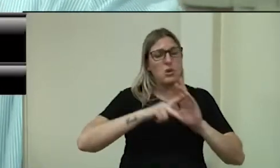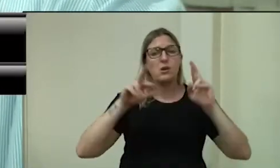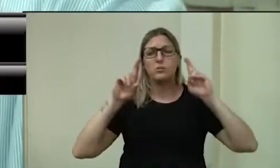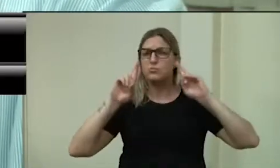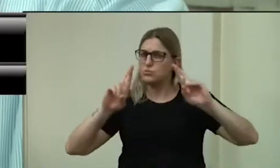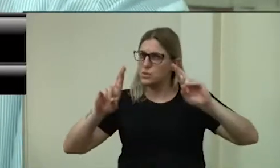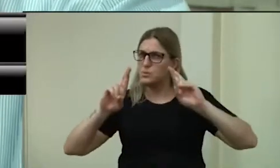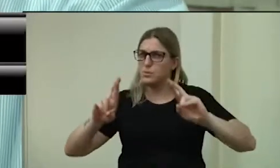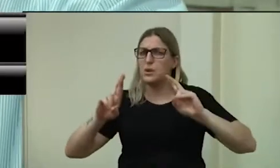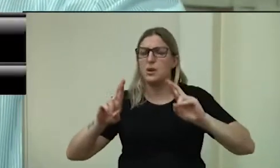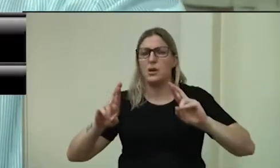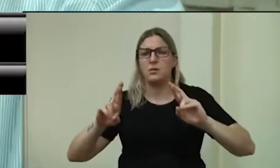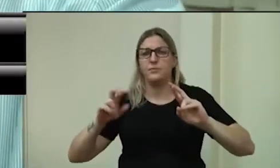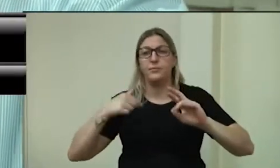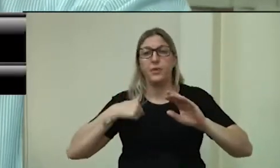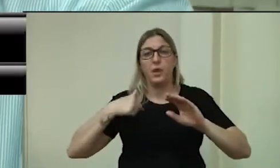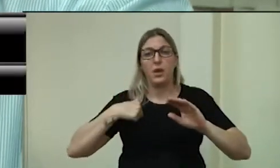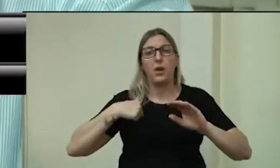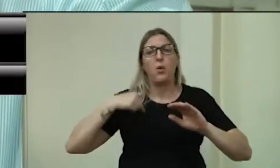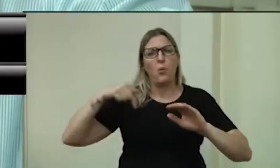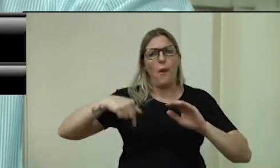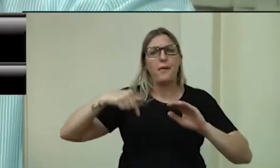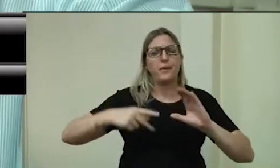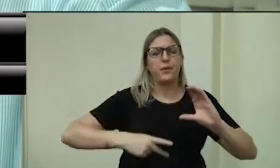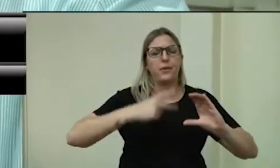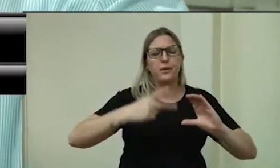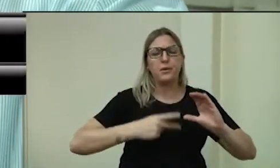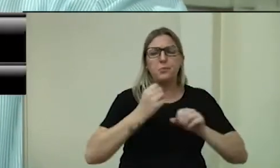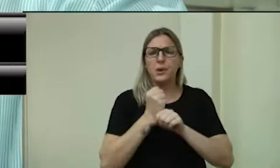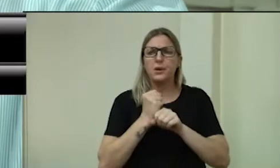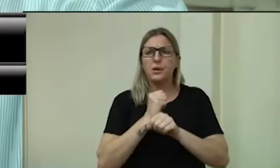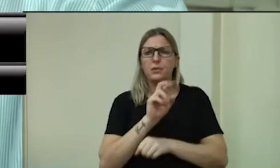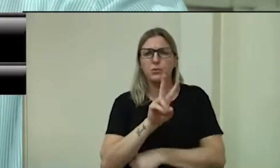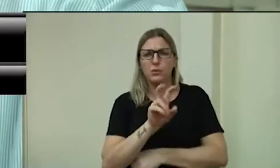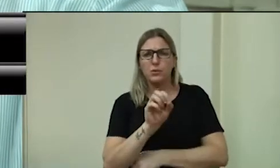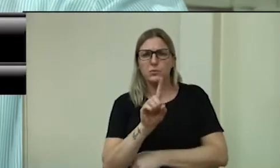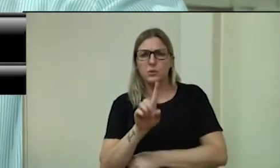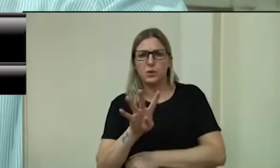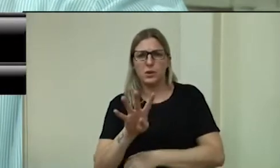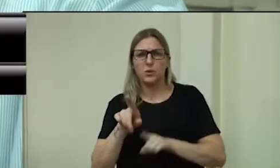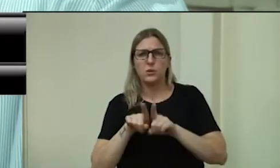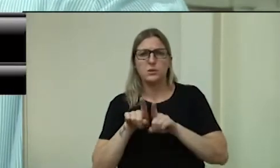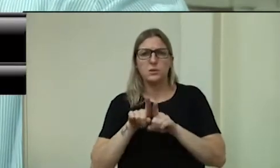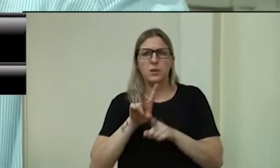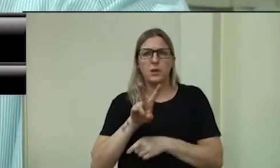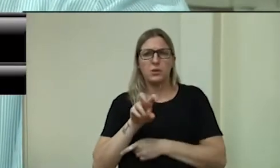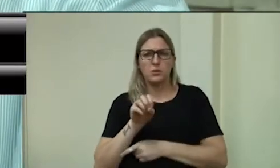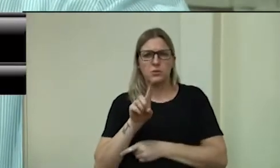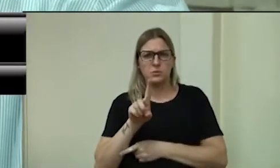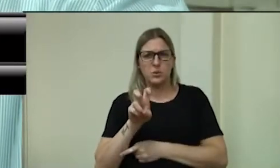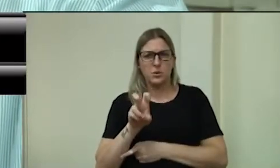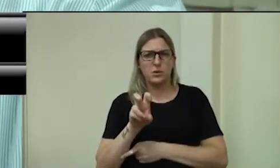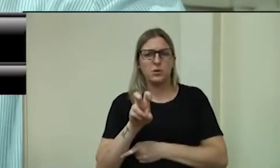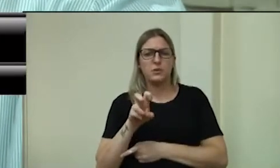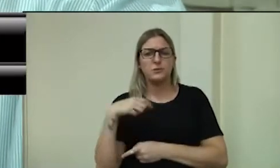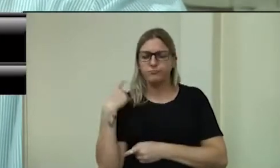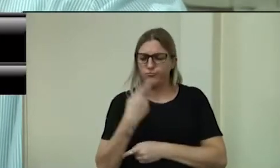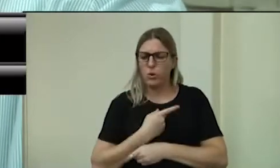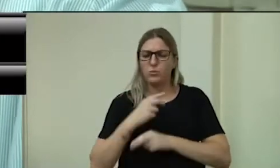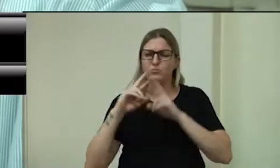contava na Câmara de Vereadores, 2014, 2015, sempre nós esperávamos, sim. Esse,